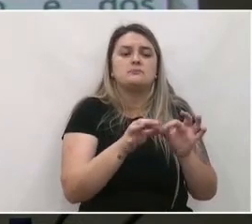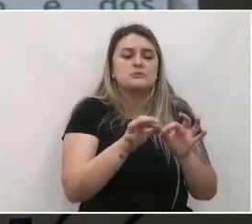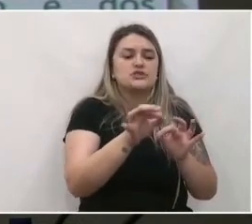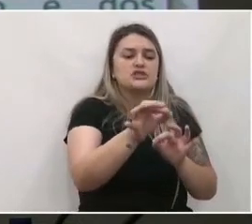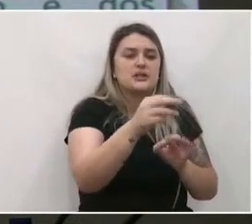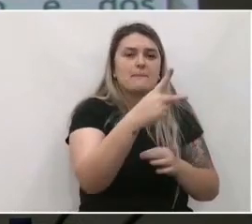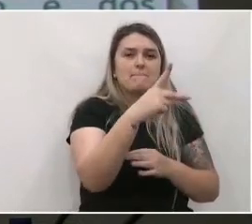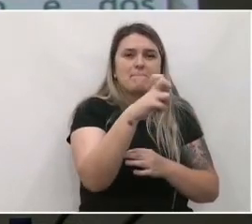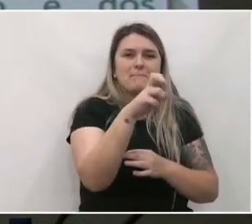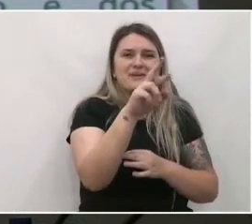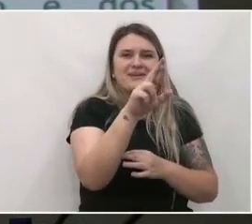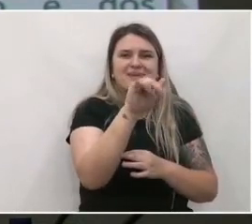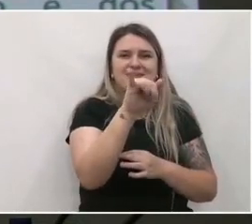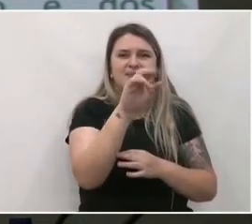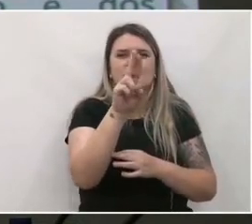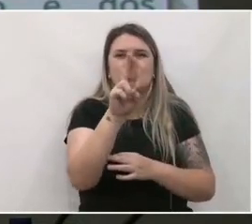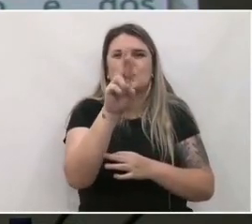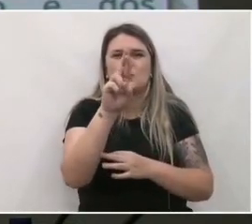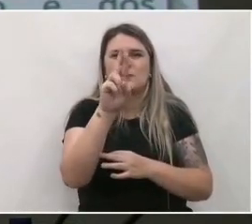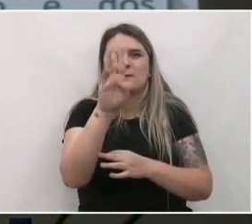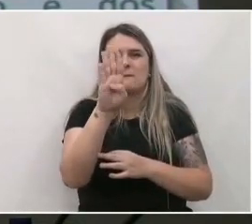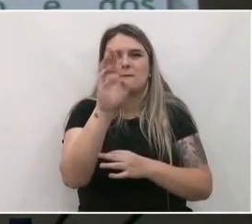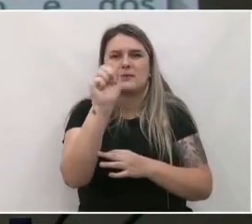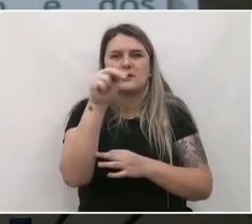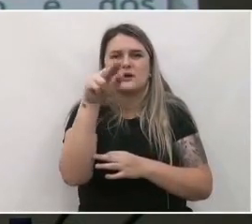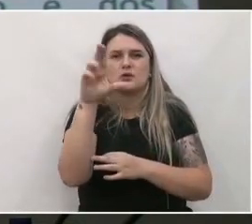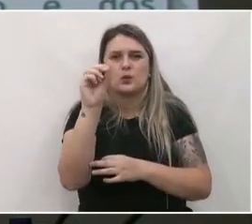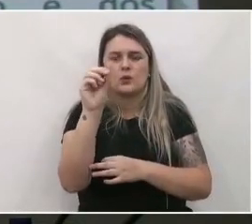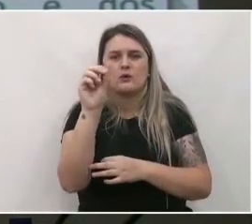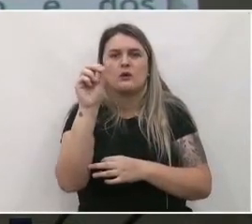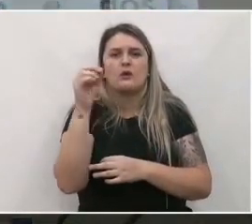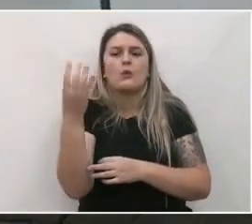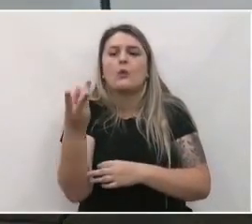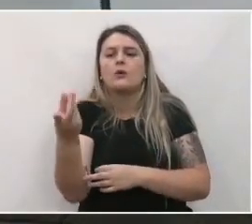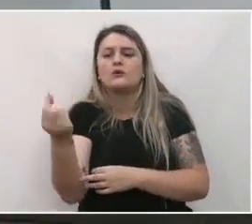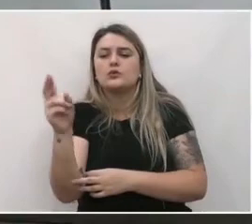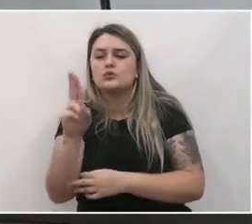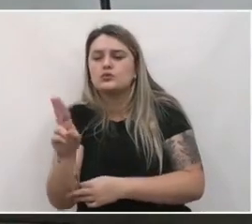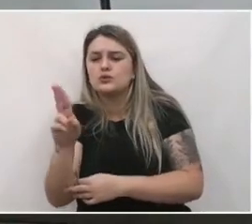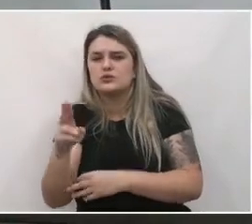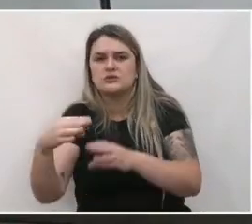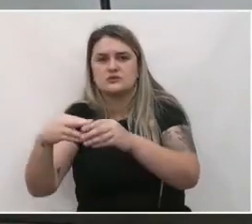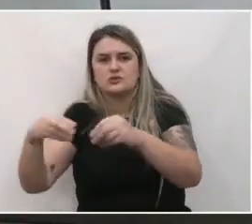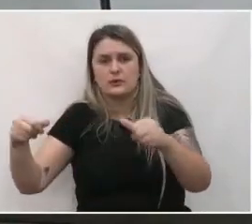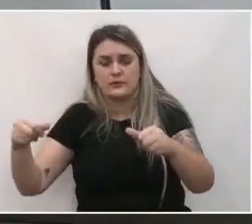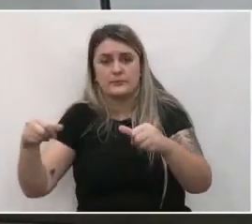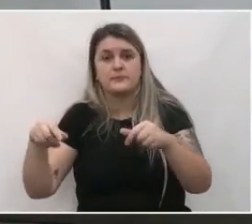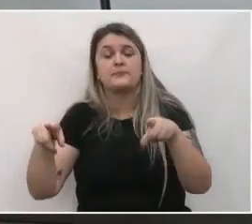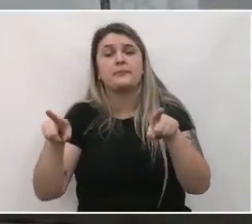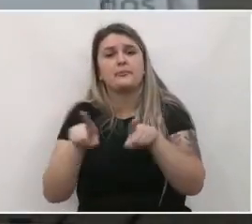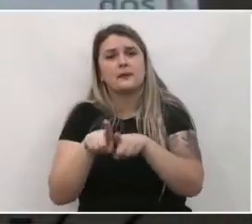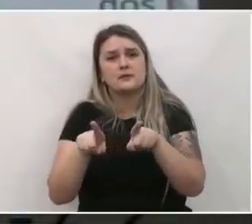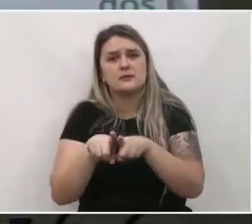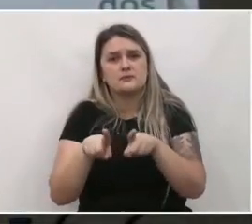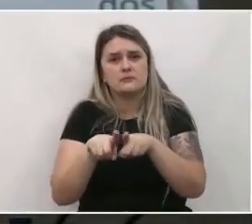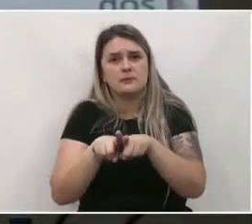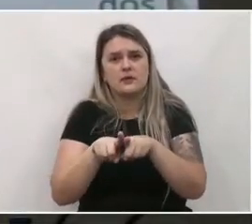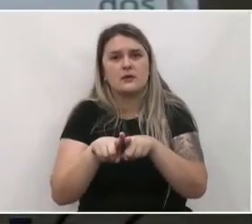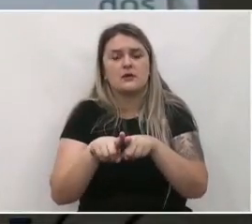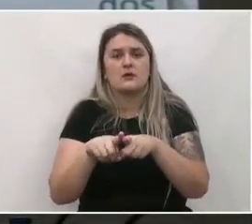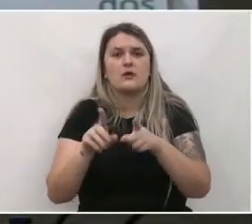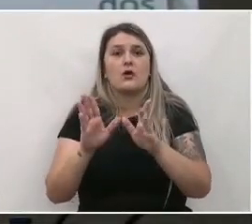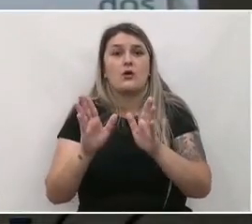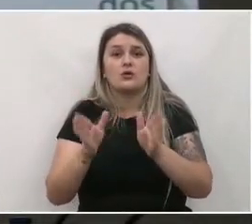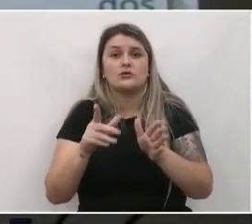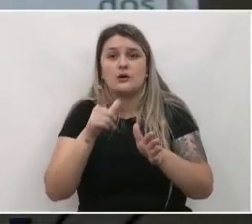Rever a lei de zoneamento e os parâmetros de uso e ocupação do solo. Averiguar as cotas de inundação hoje